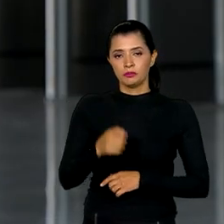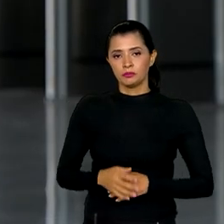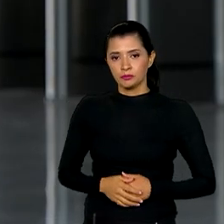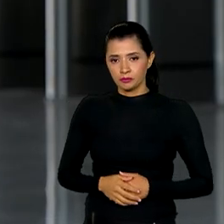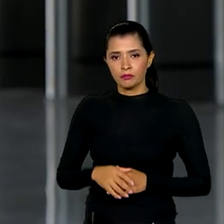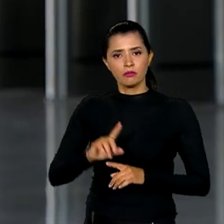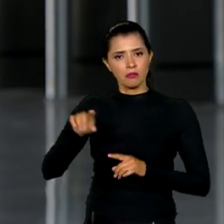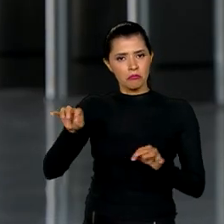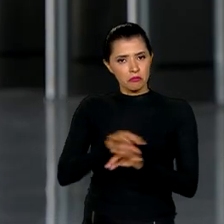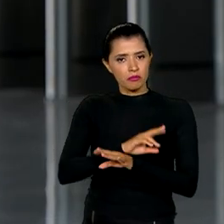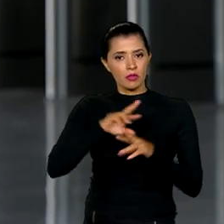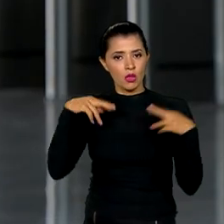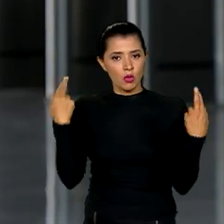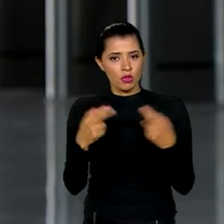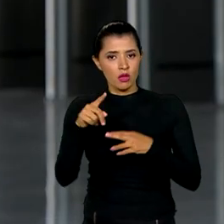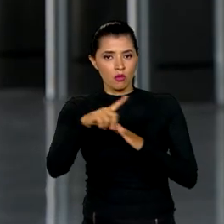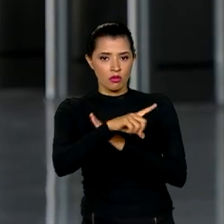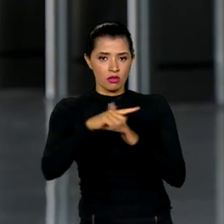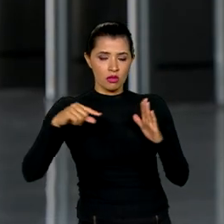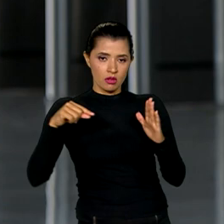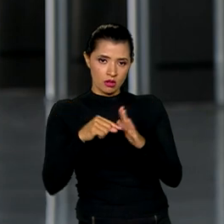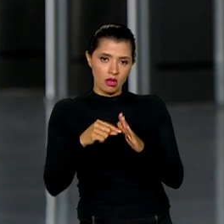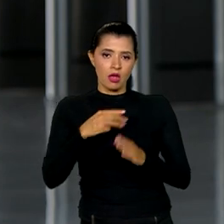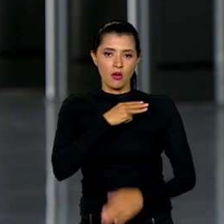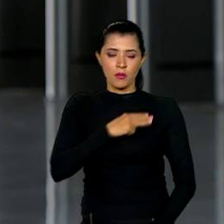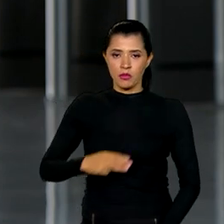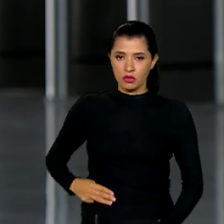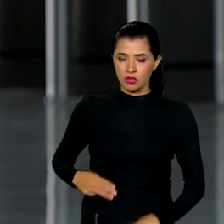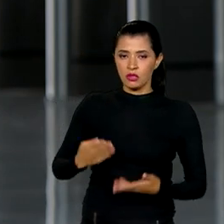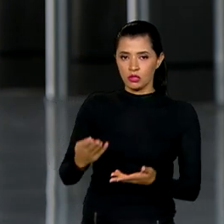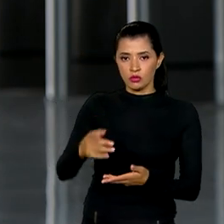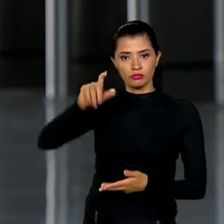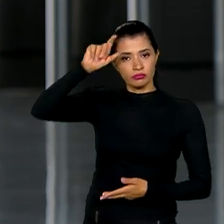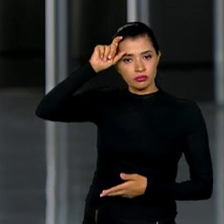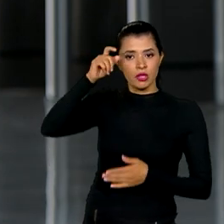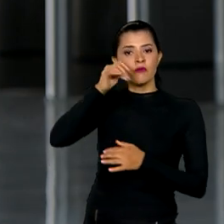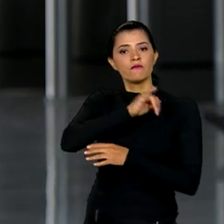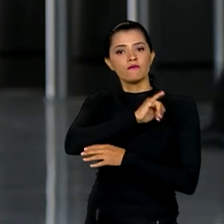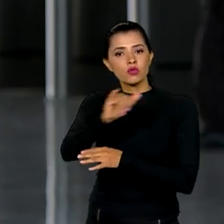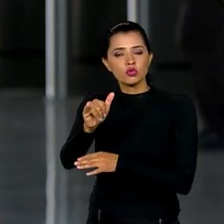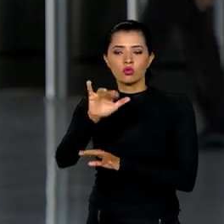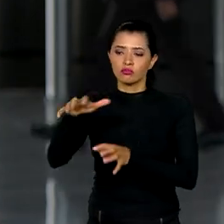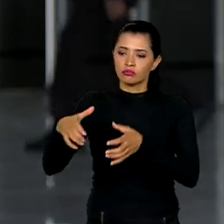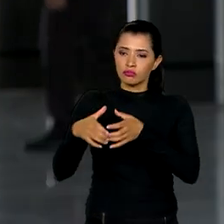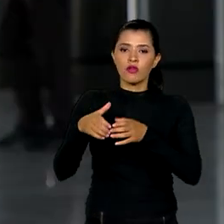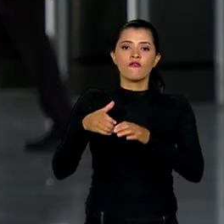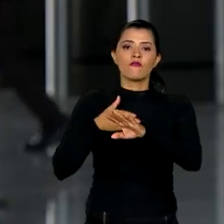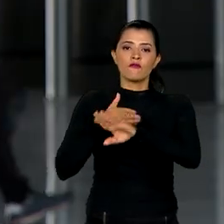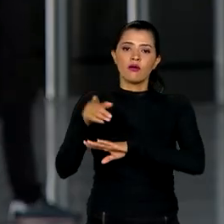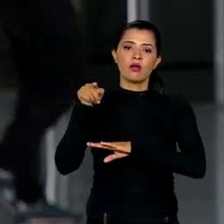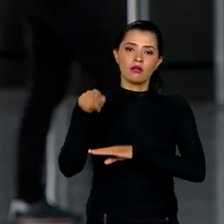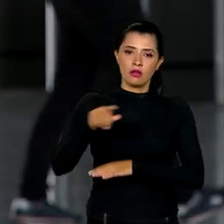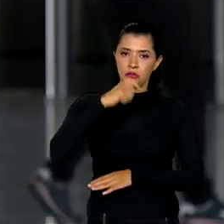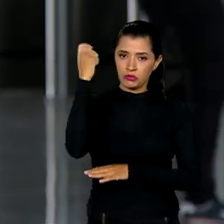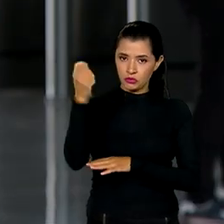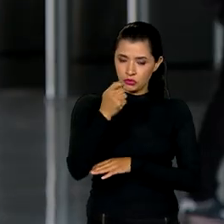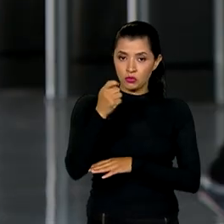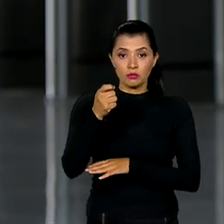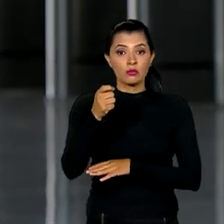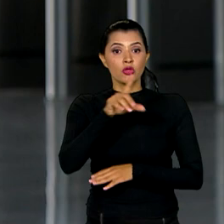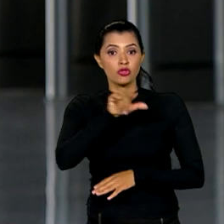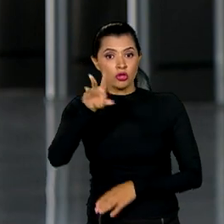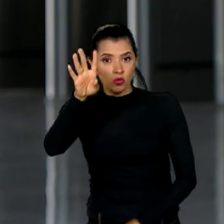reunião no Palácio do Planalto, o ministro Valdez Góes informou que uma comitiva vai voltar ao Rio Grande do Sul na próxima